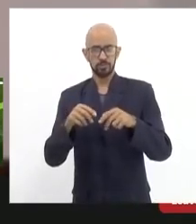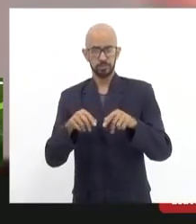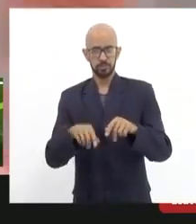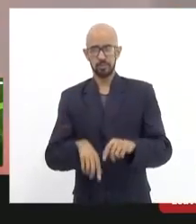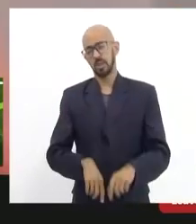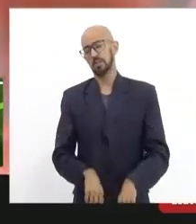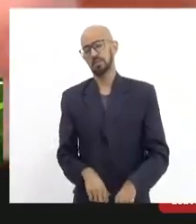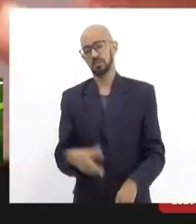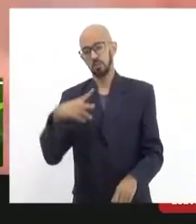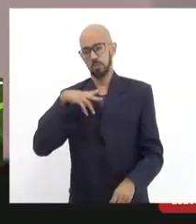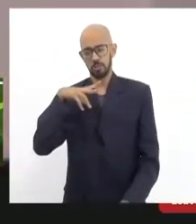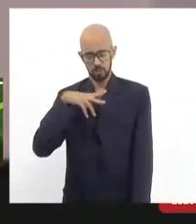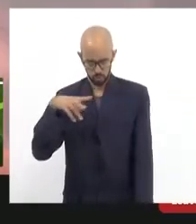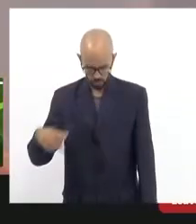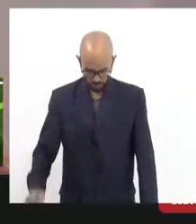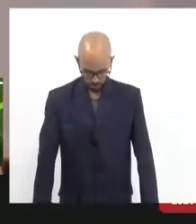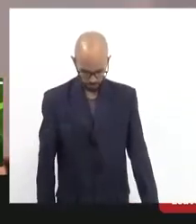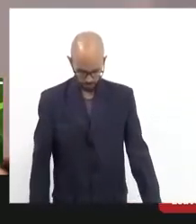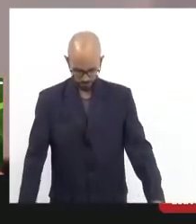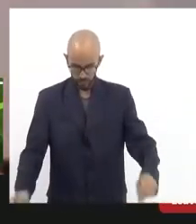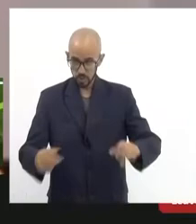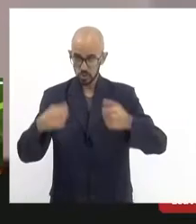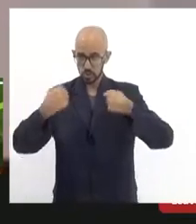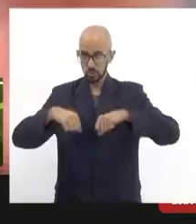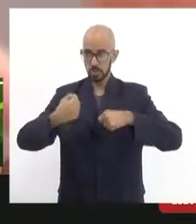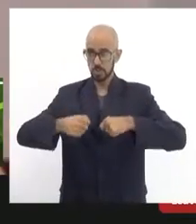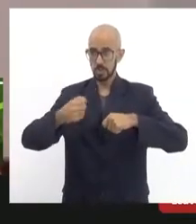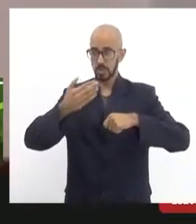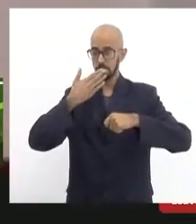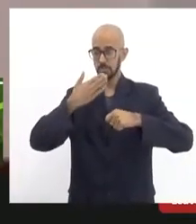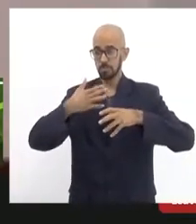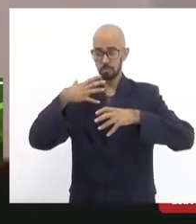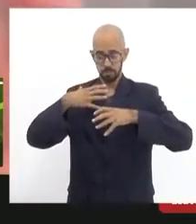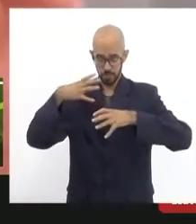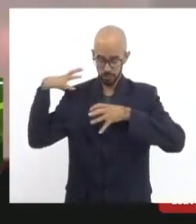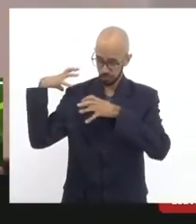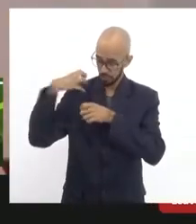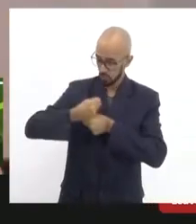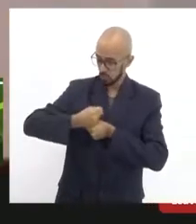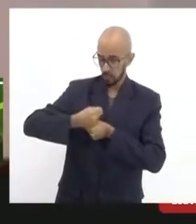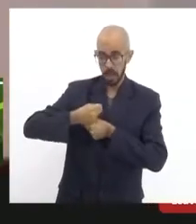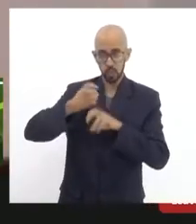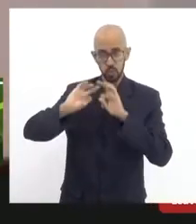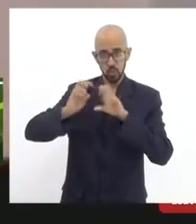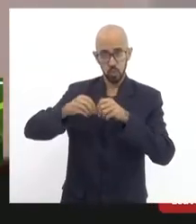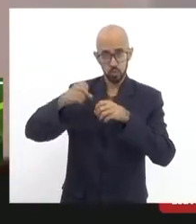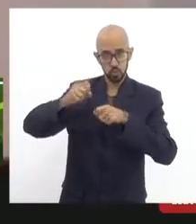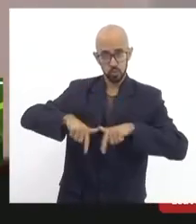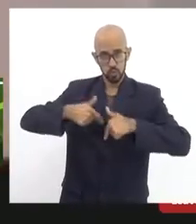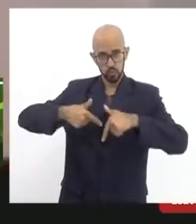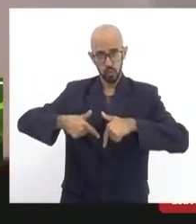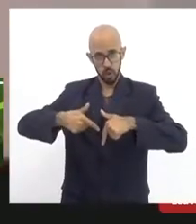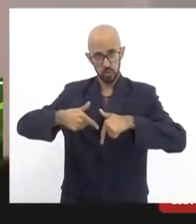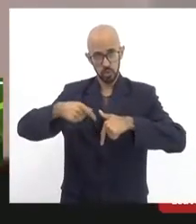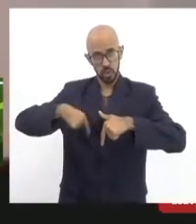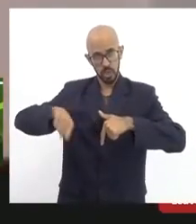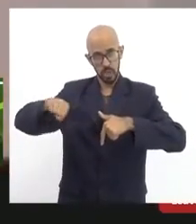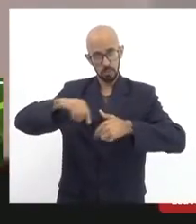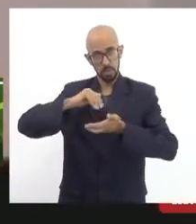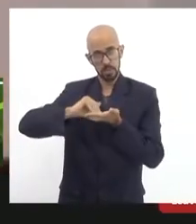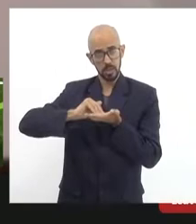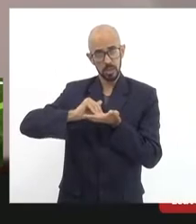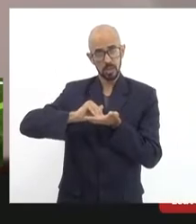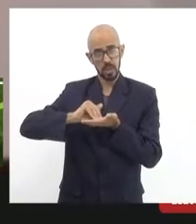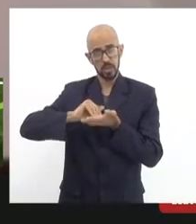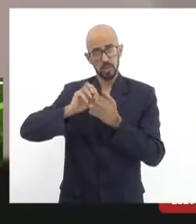então acho que nós temos que pegar a sentença a agenda juntar esforços e ir para cima da secretaria de transporte para evitar